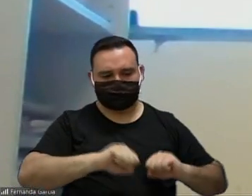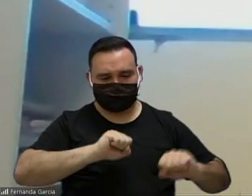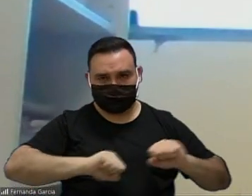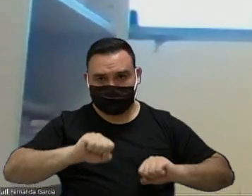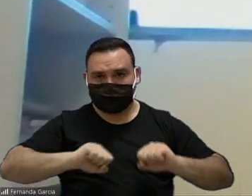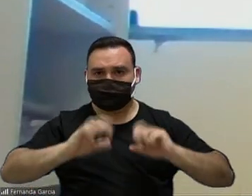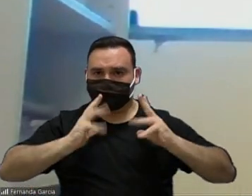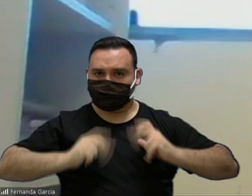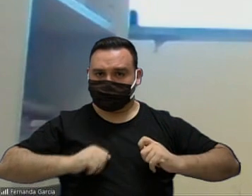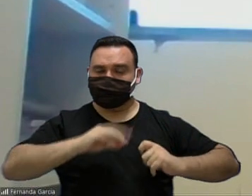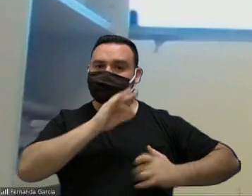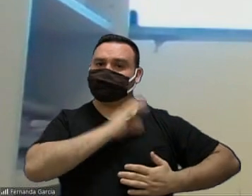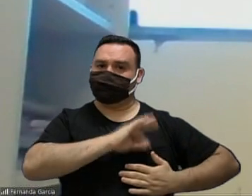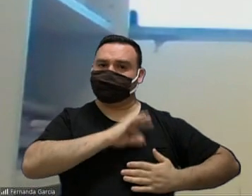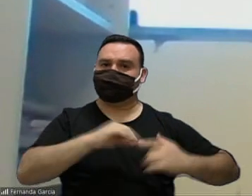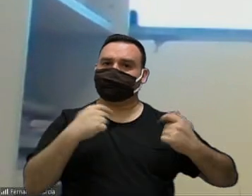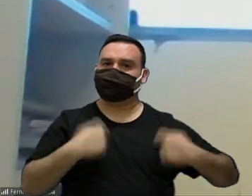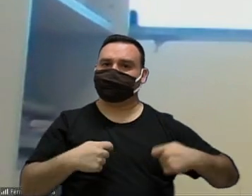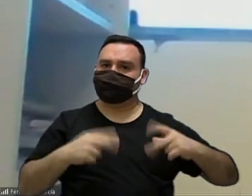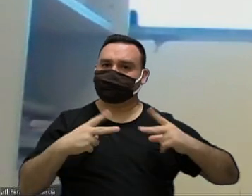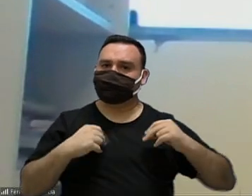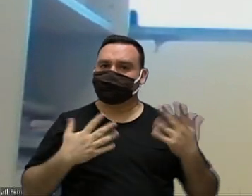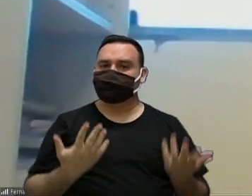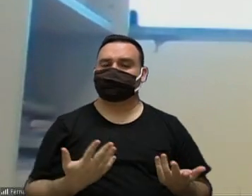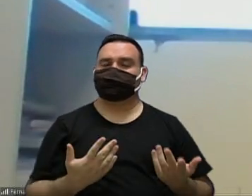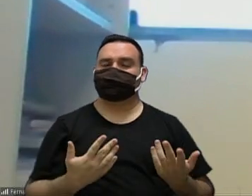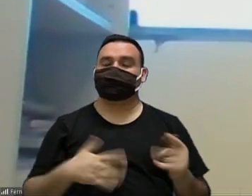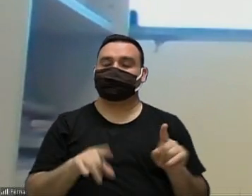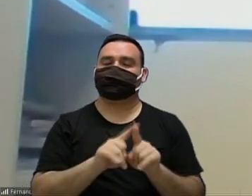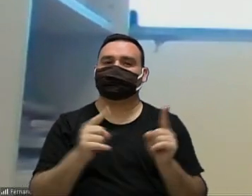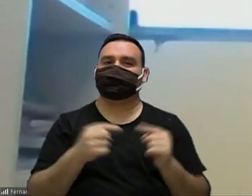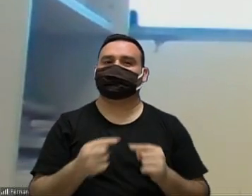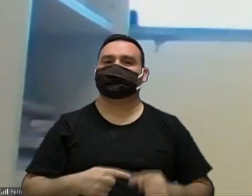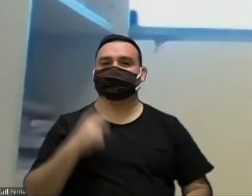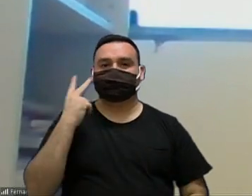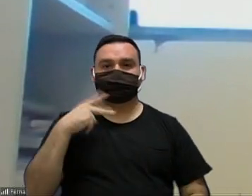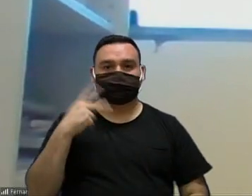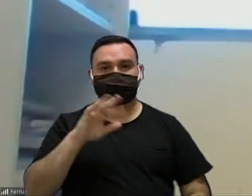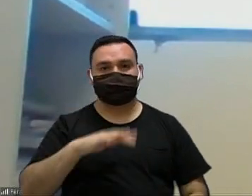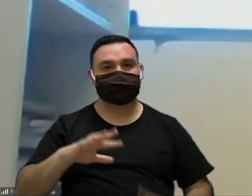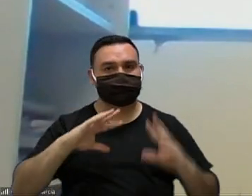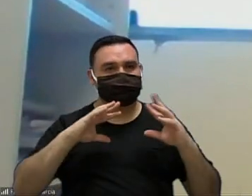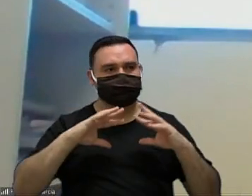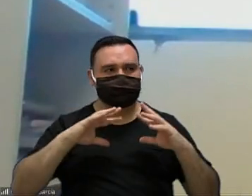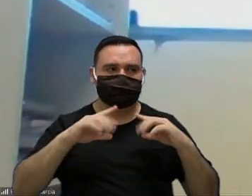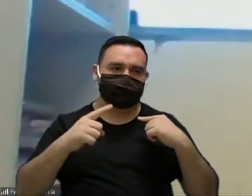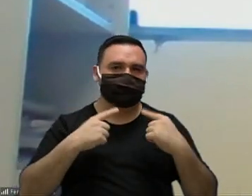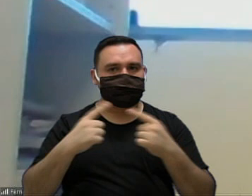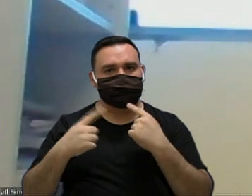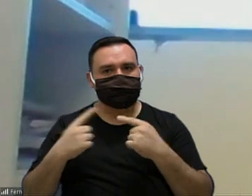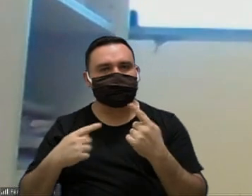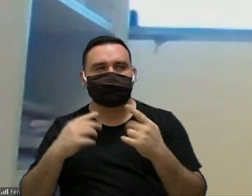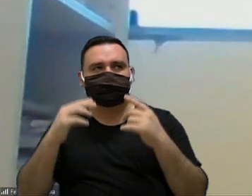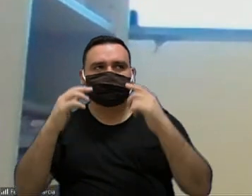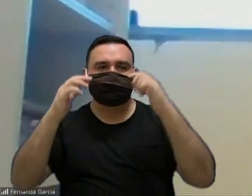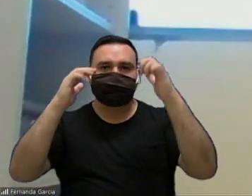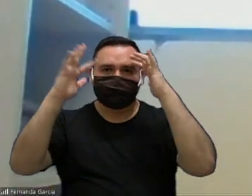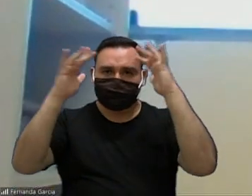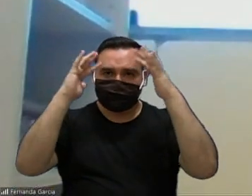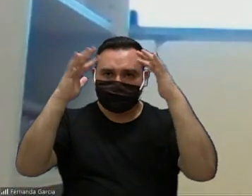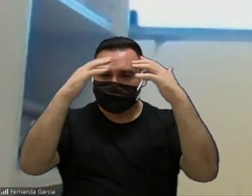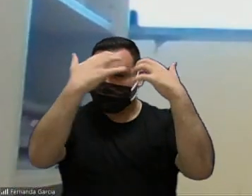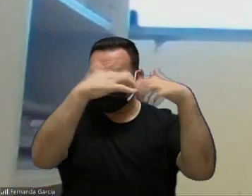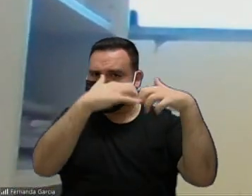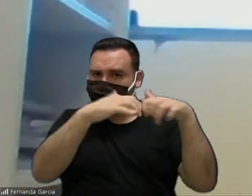mais pra pra pra que os vereadores né possam aí absorver isso possam ter essa